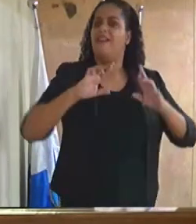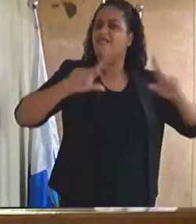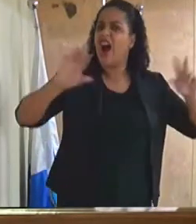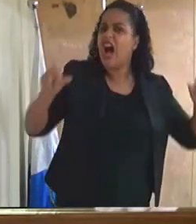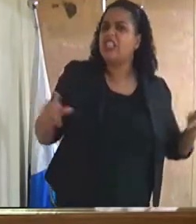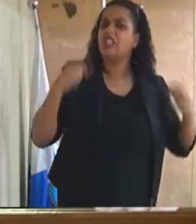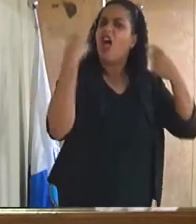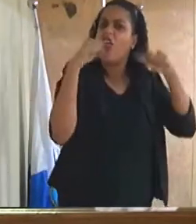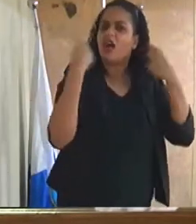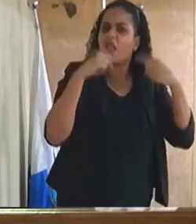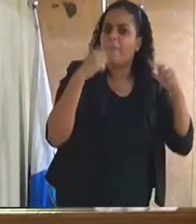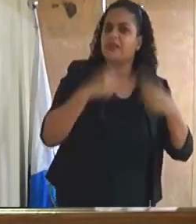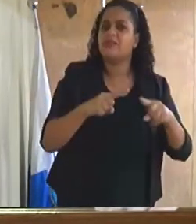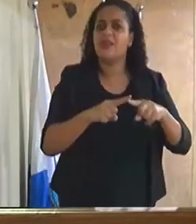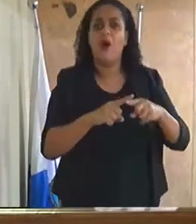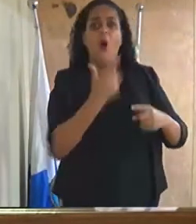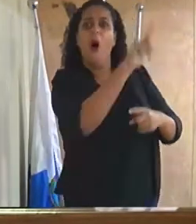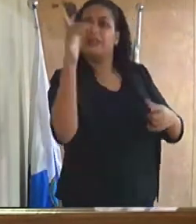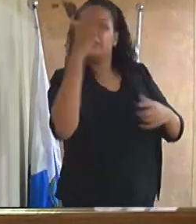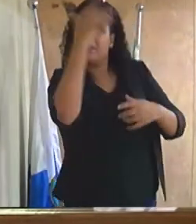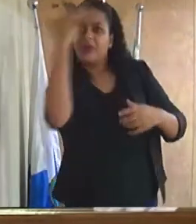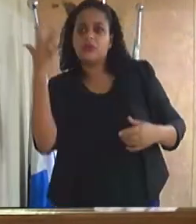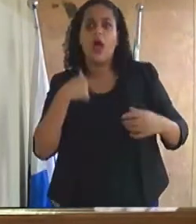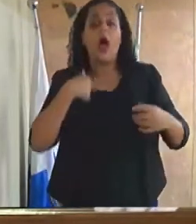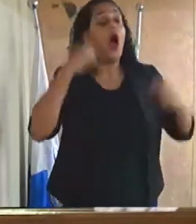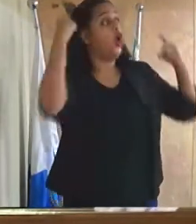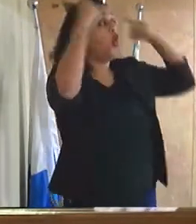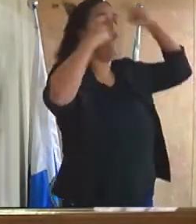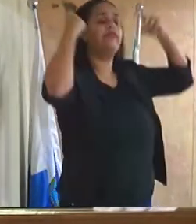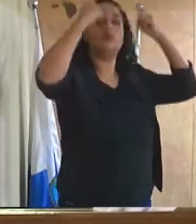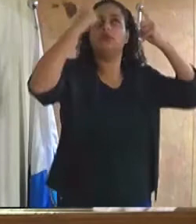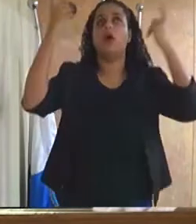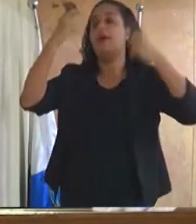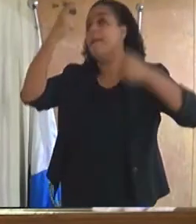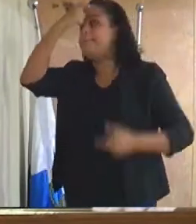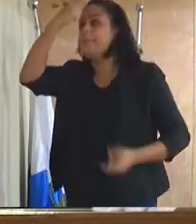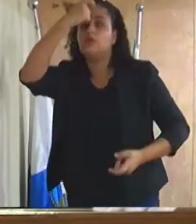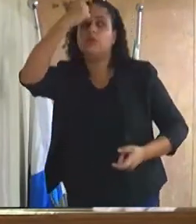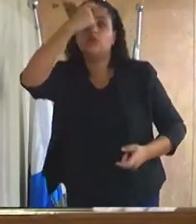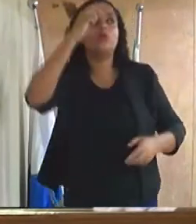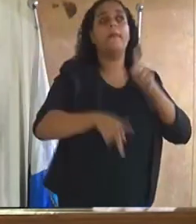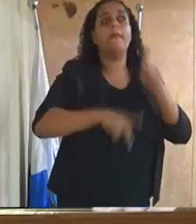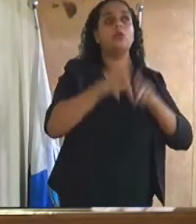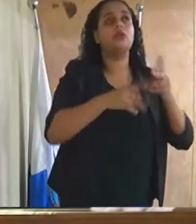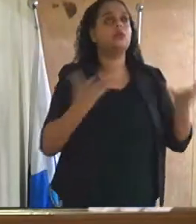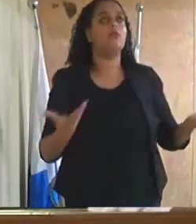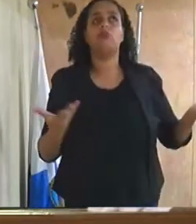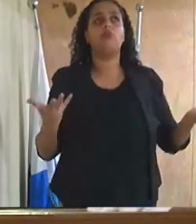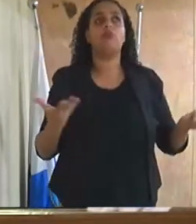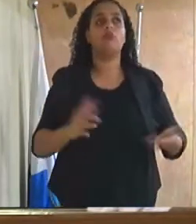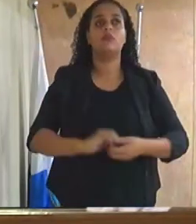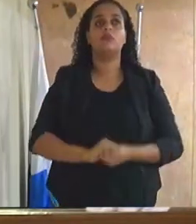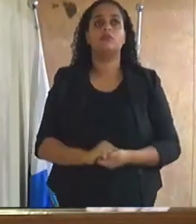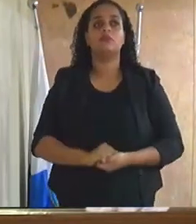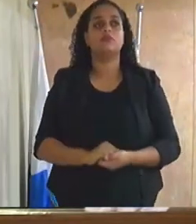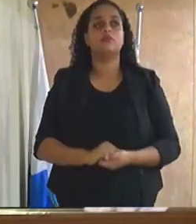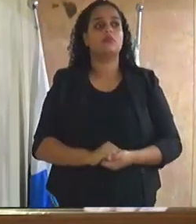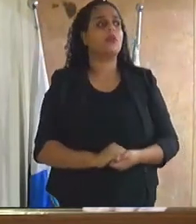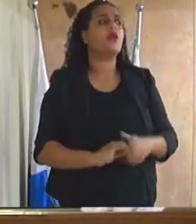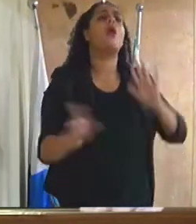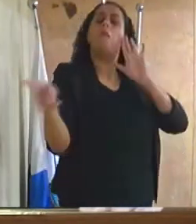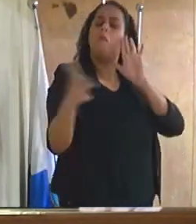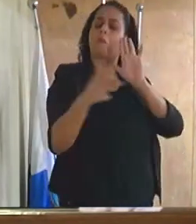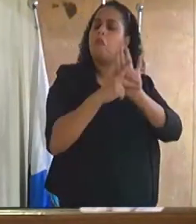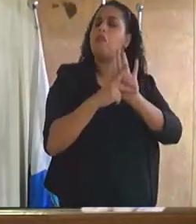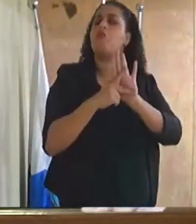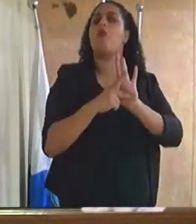um alcance muito maior e confundindo a cabeça do munícipe e os próprios